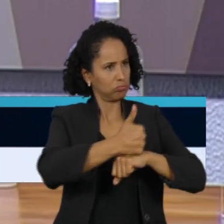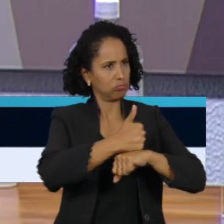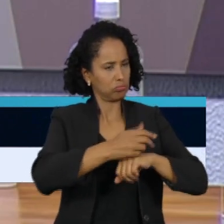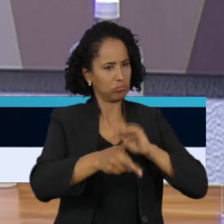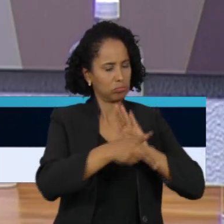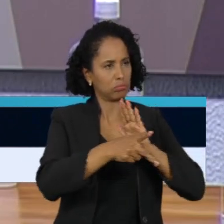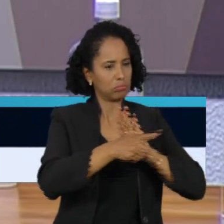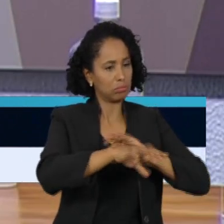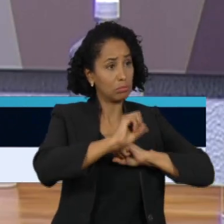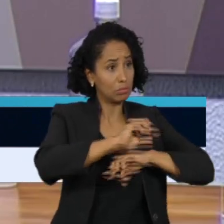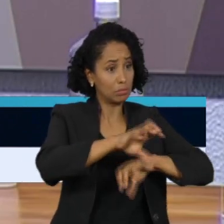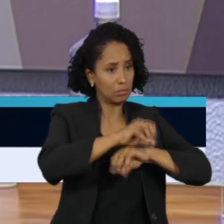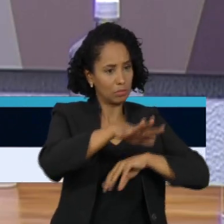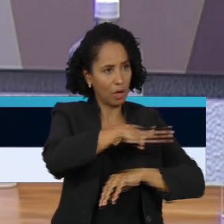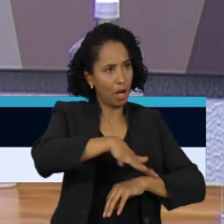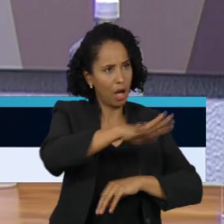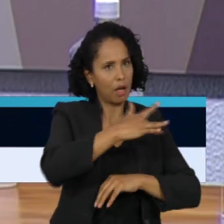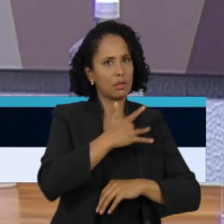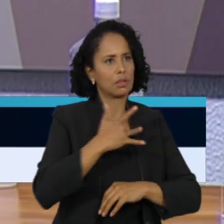saúde,